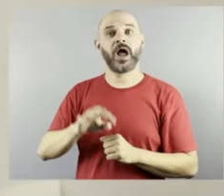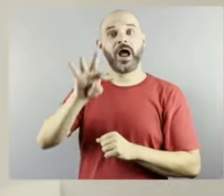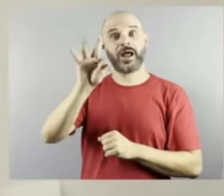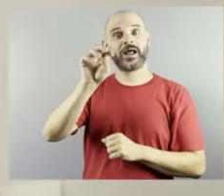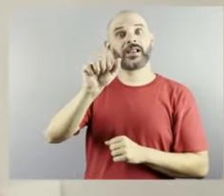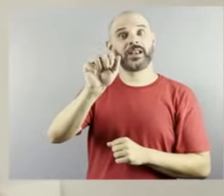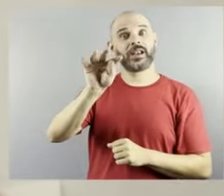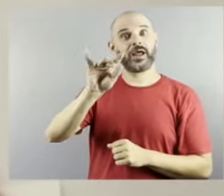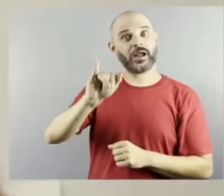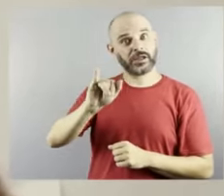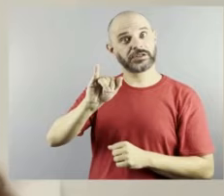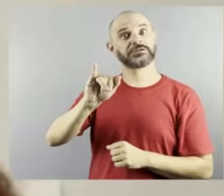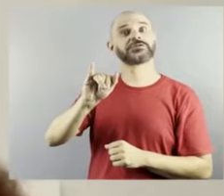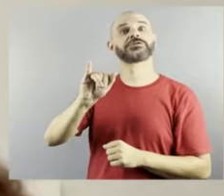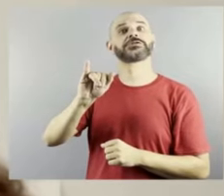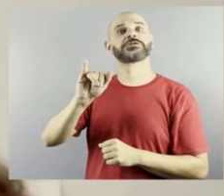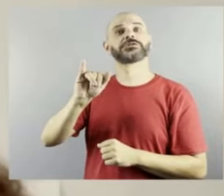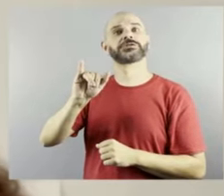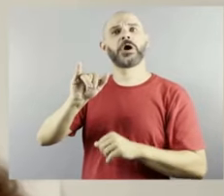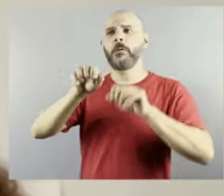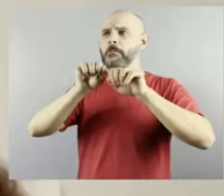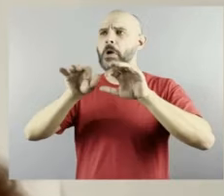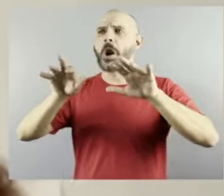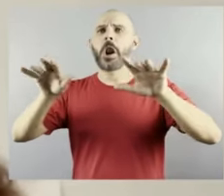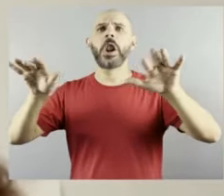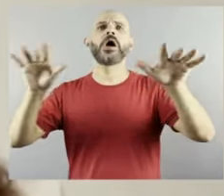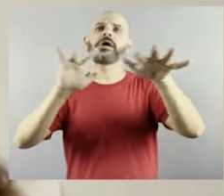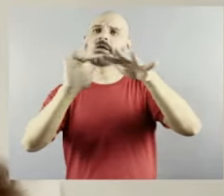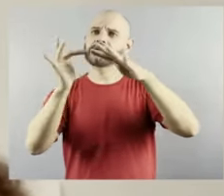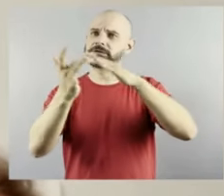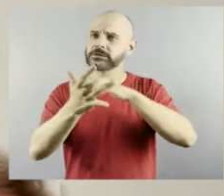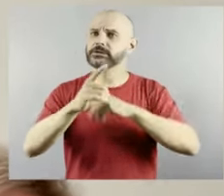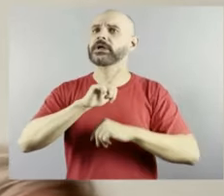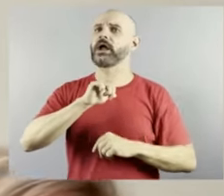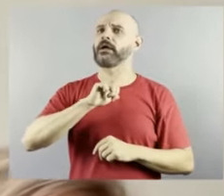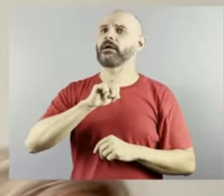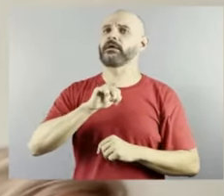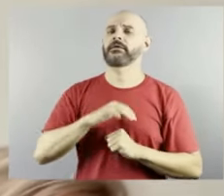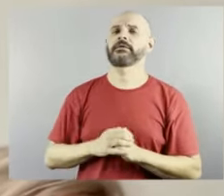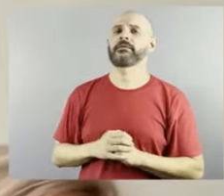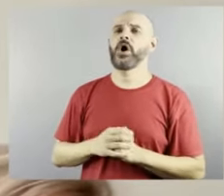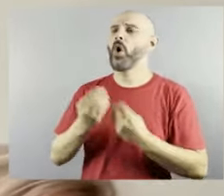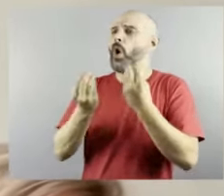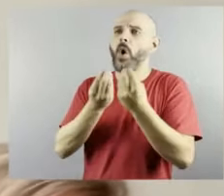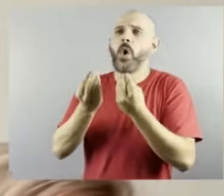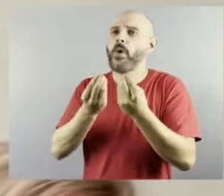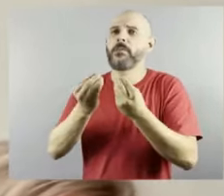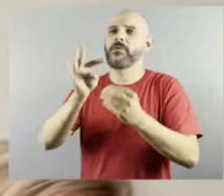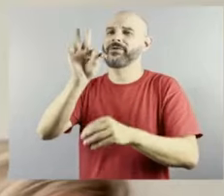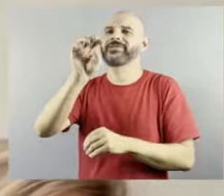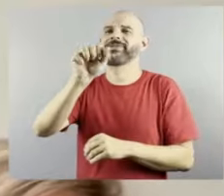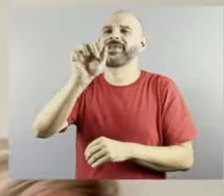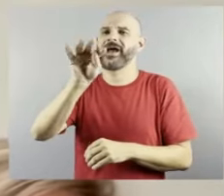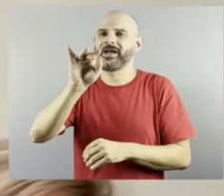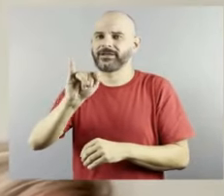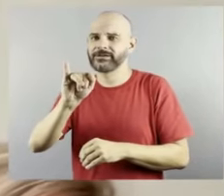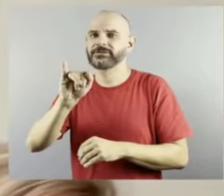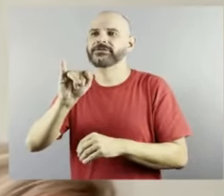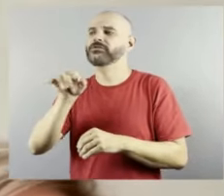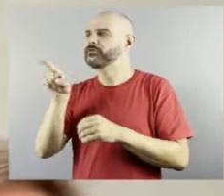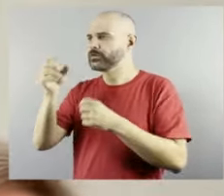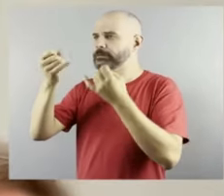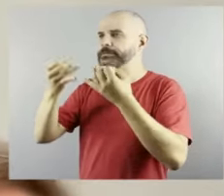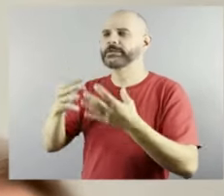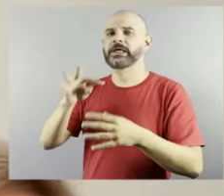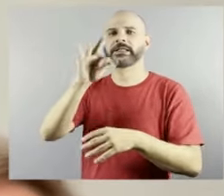queria que você comentasse um pouco sobre esse papel que ela desempenha nas redes, e o que falta também agora é essa parceria